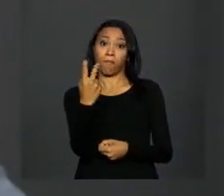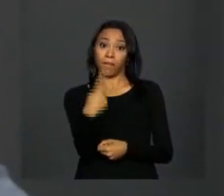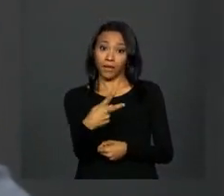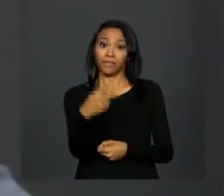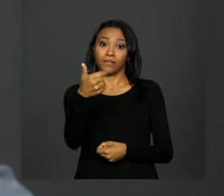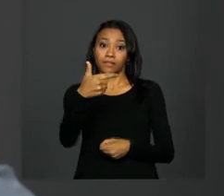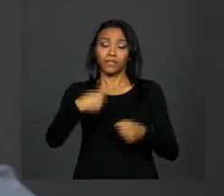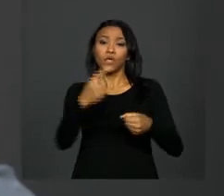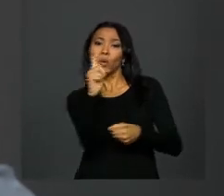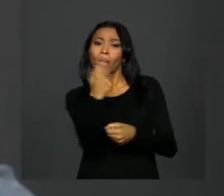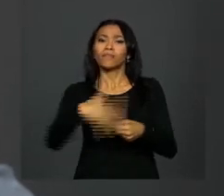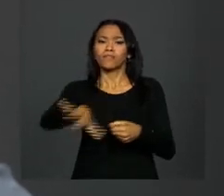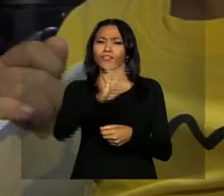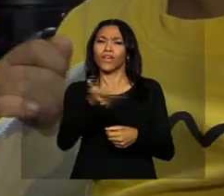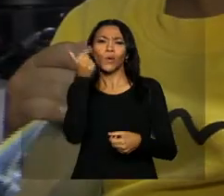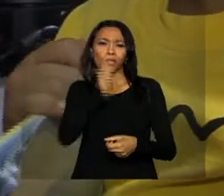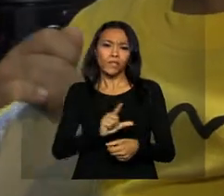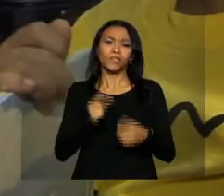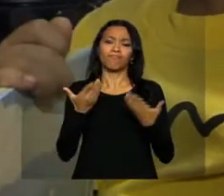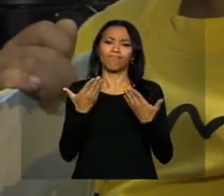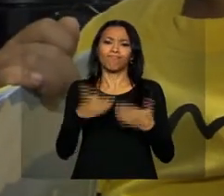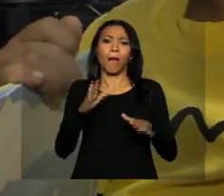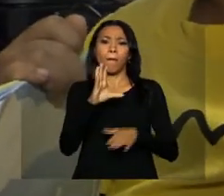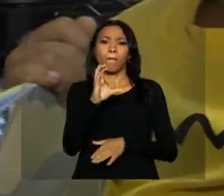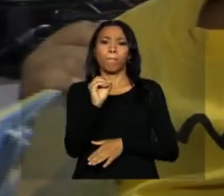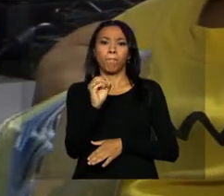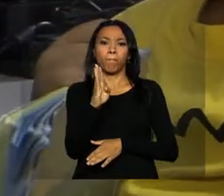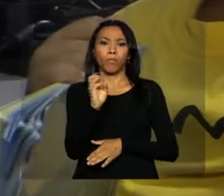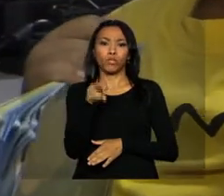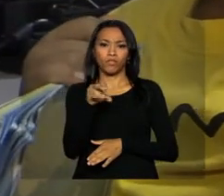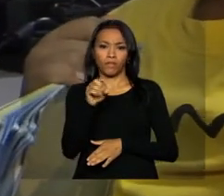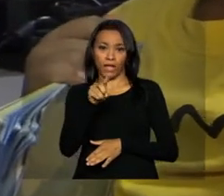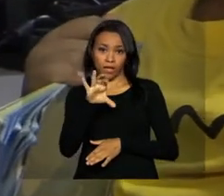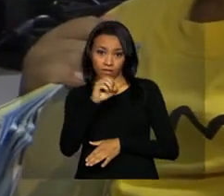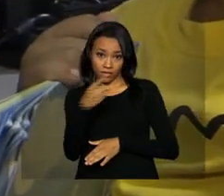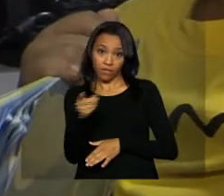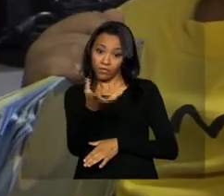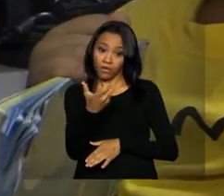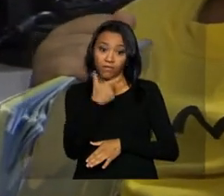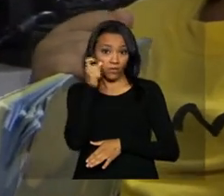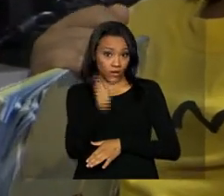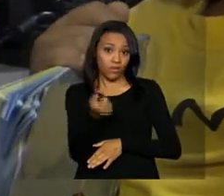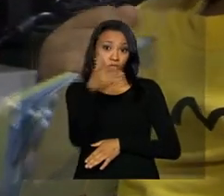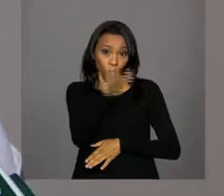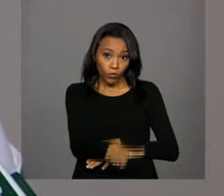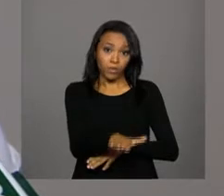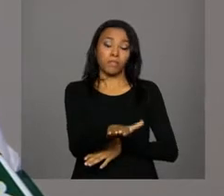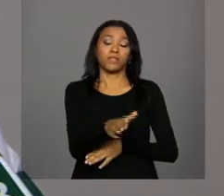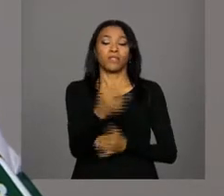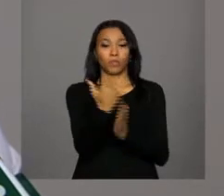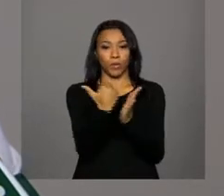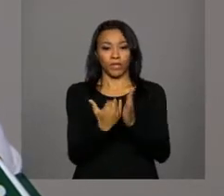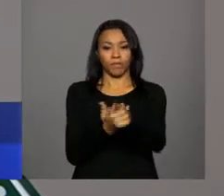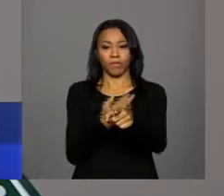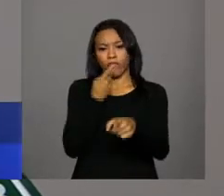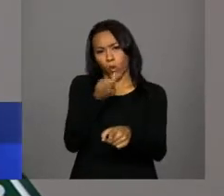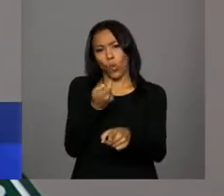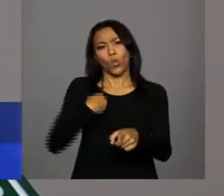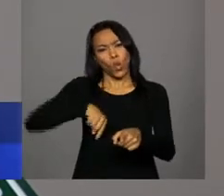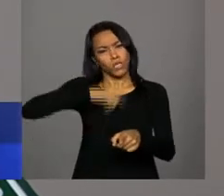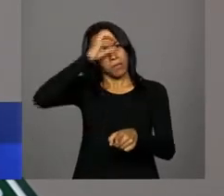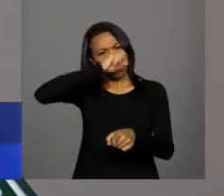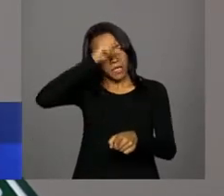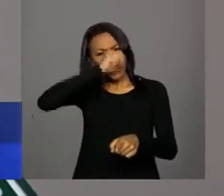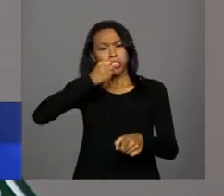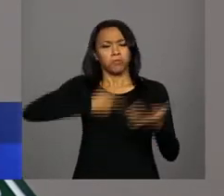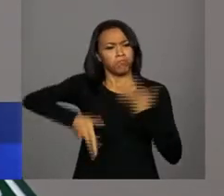já conquistou a bonificação prevista e que tem intenção de continuar no programa. A gente aprende muito, a gente aprende com os